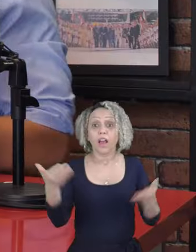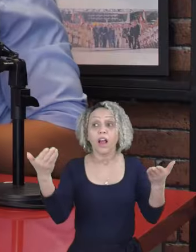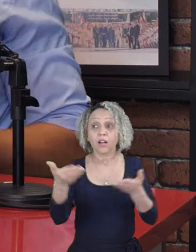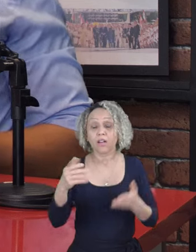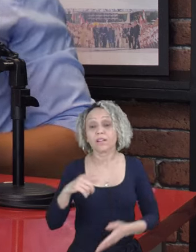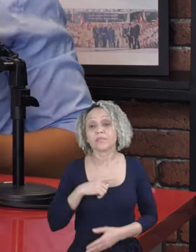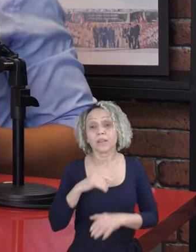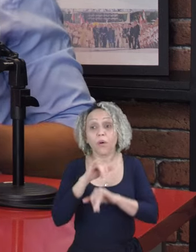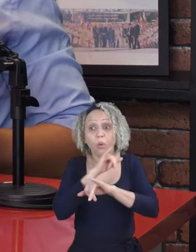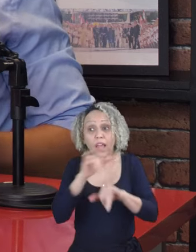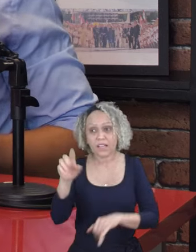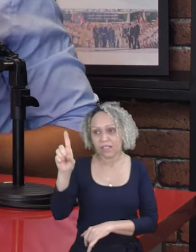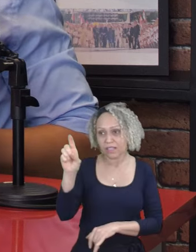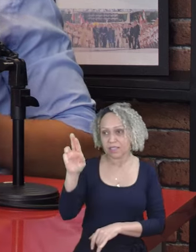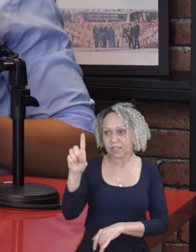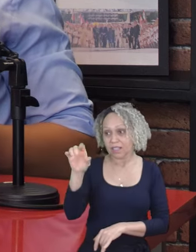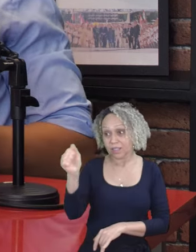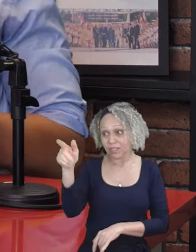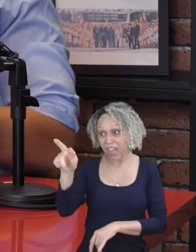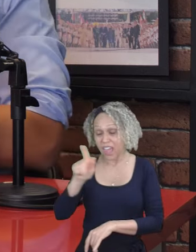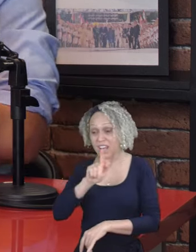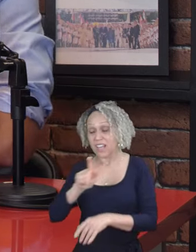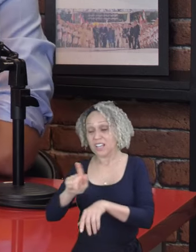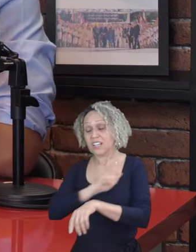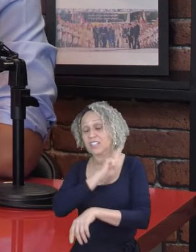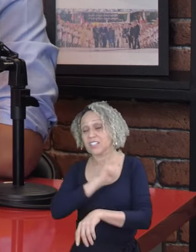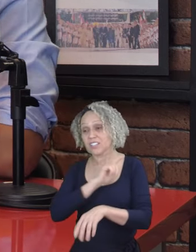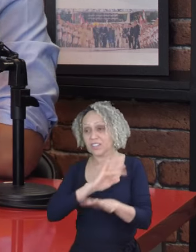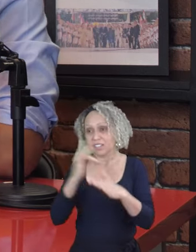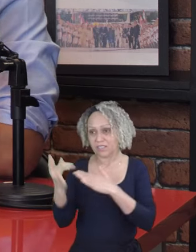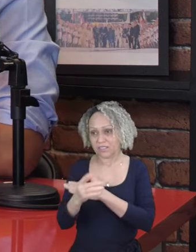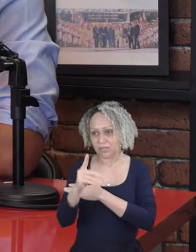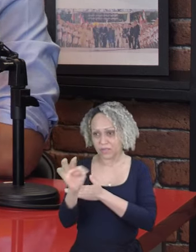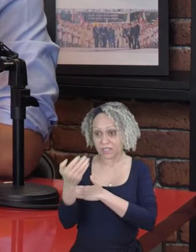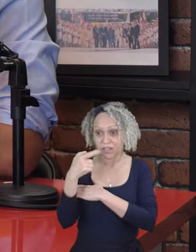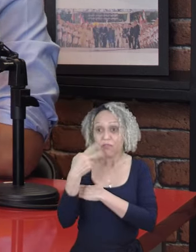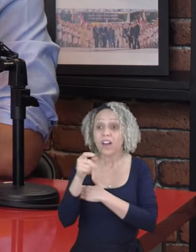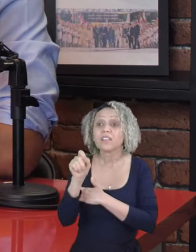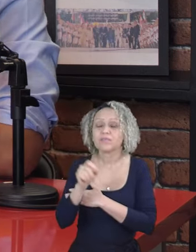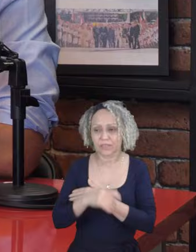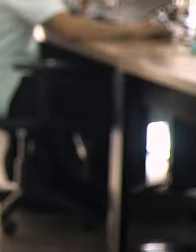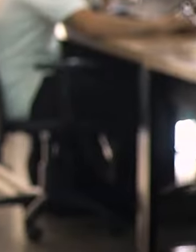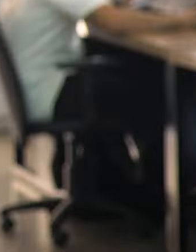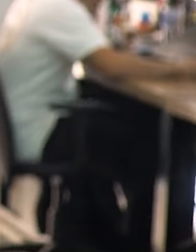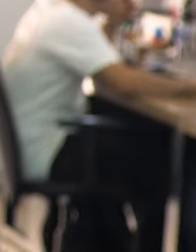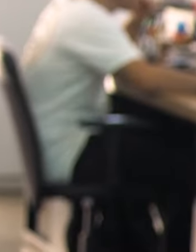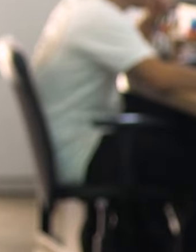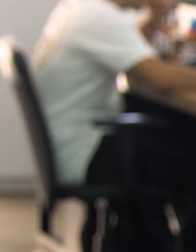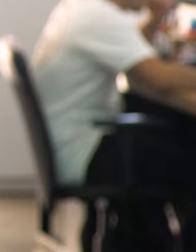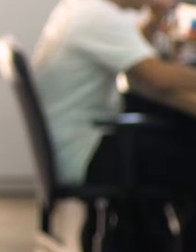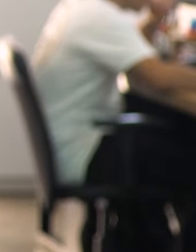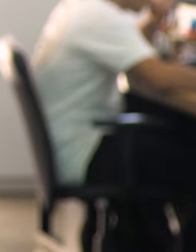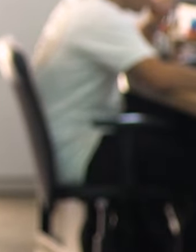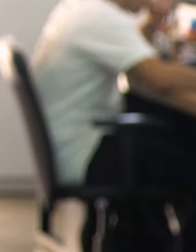E agora temos um recado da Duda Merini, gestora de redes sociais do PT. Fala aí, Duda. Vem fazer